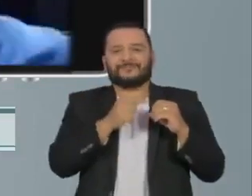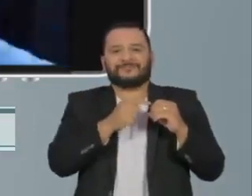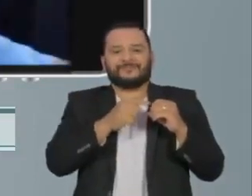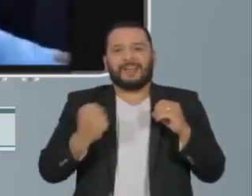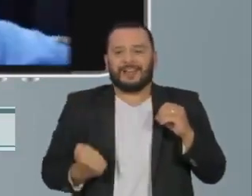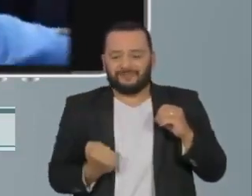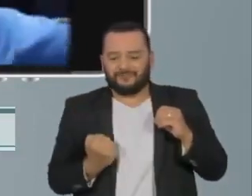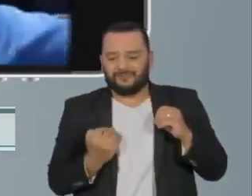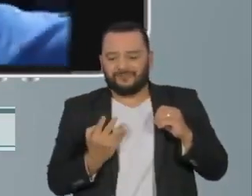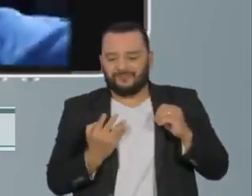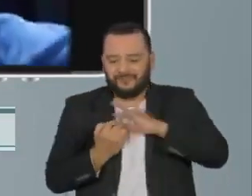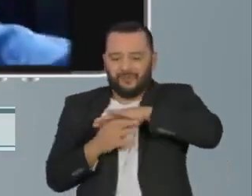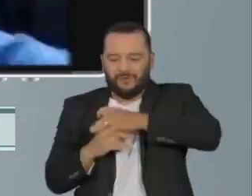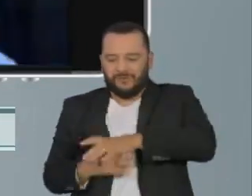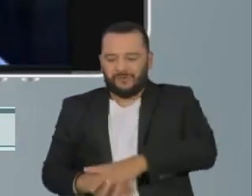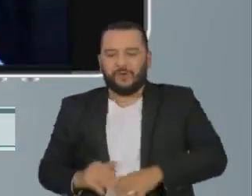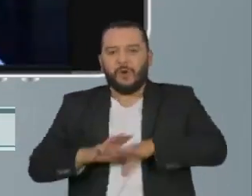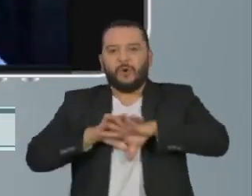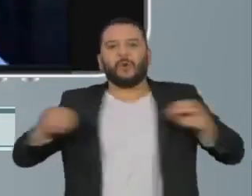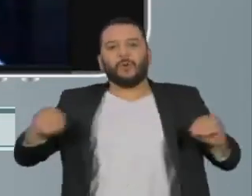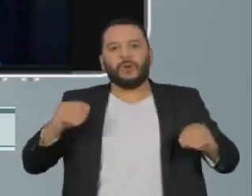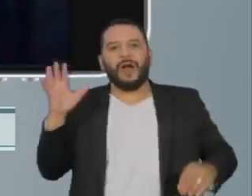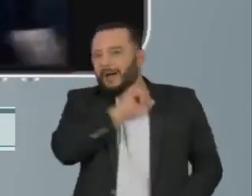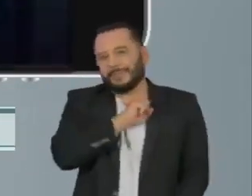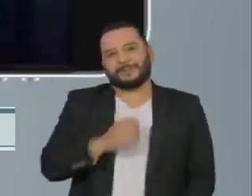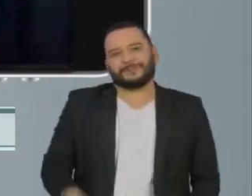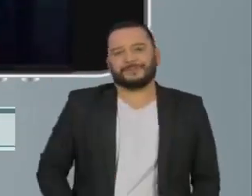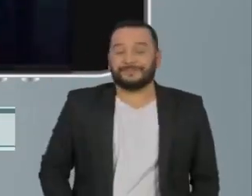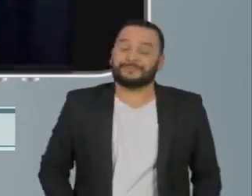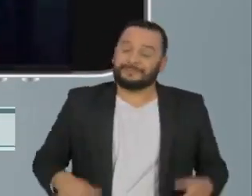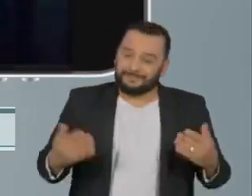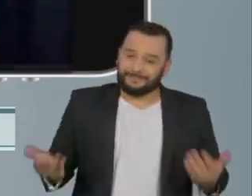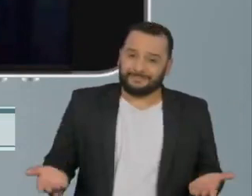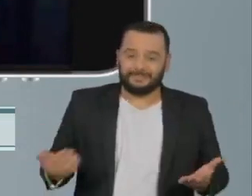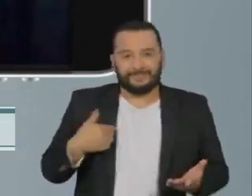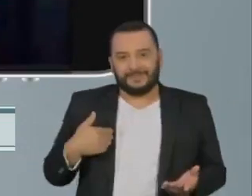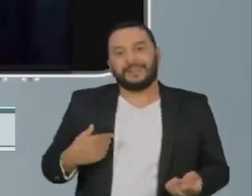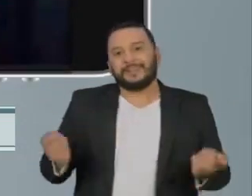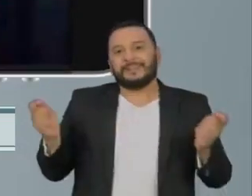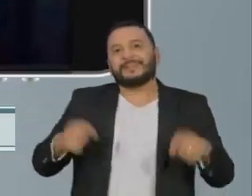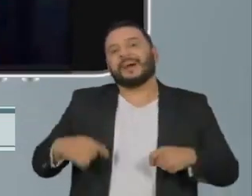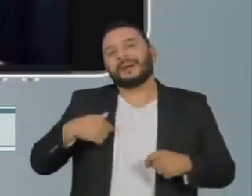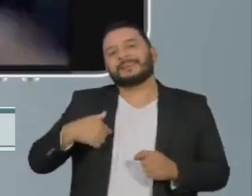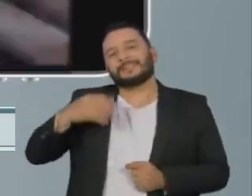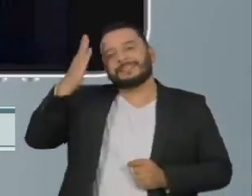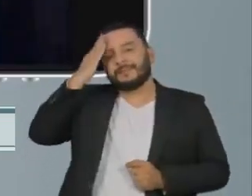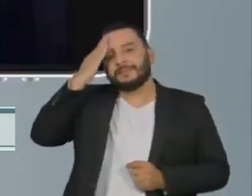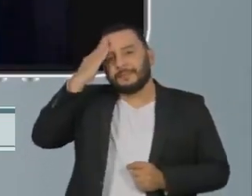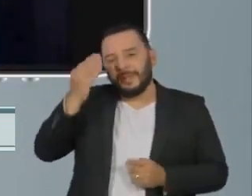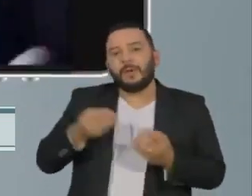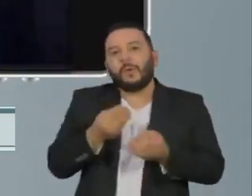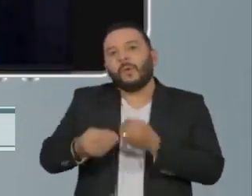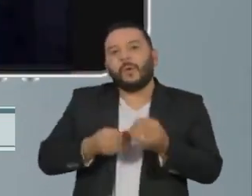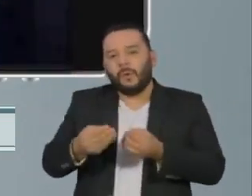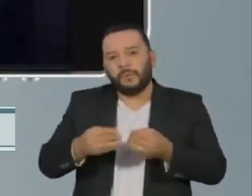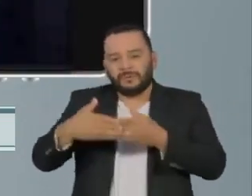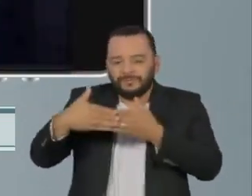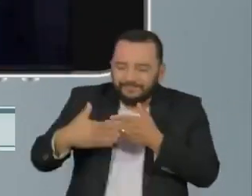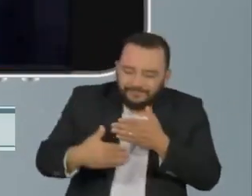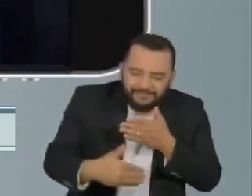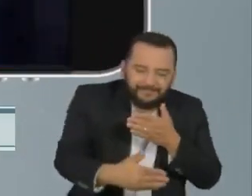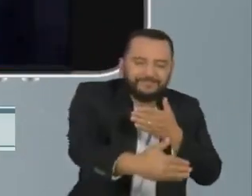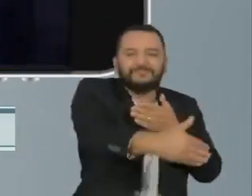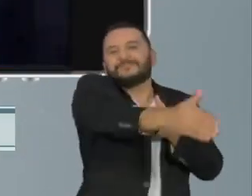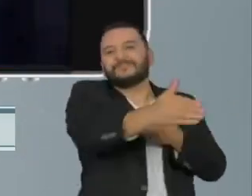ver se as mesmas pessoas vão ser infectadas novamente. Aí que a gente vai poder falar quão duradouras são essas